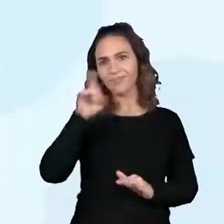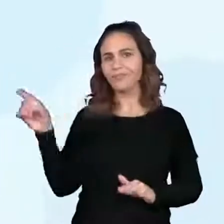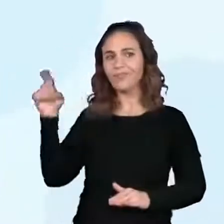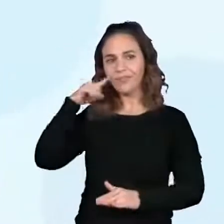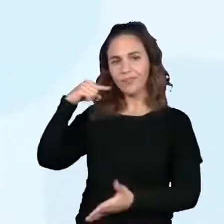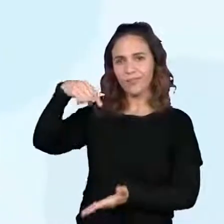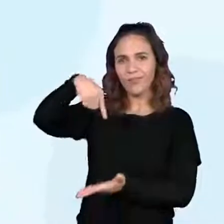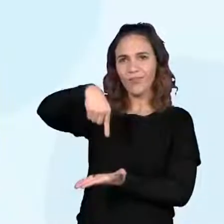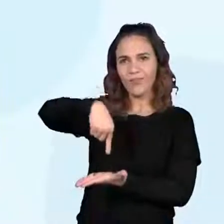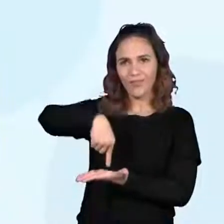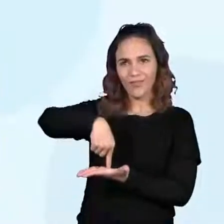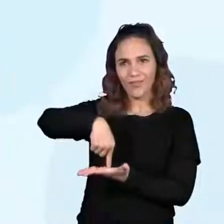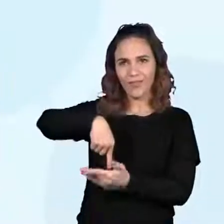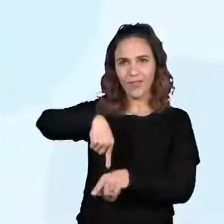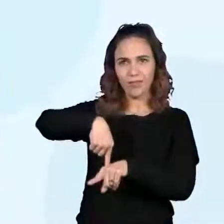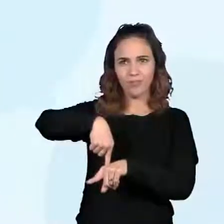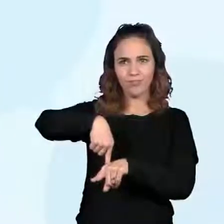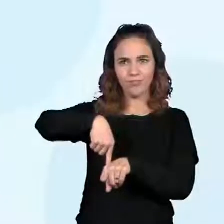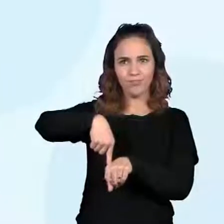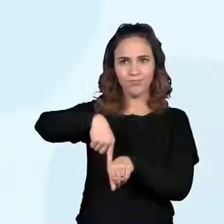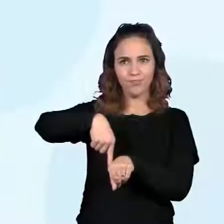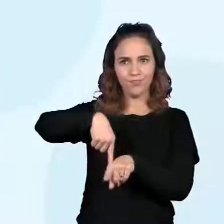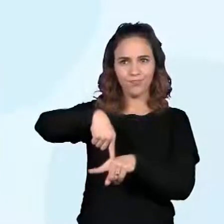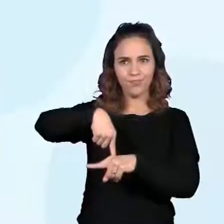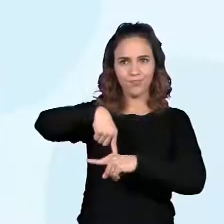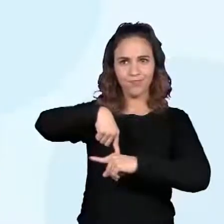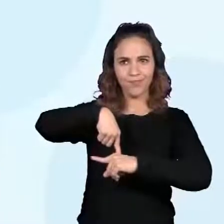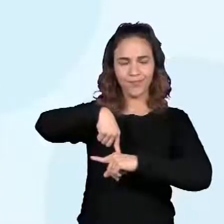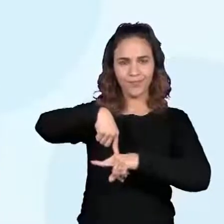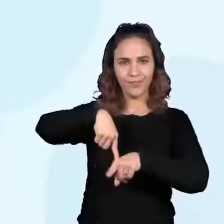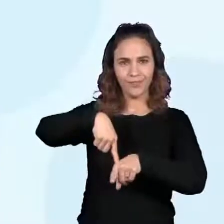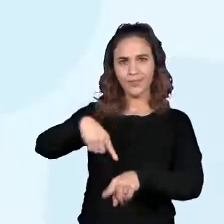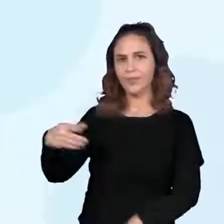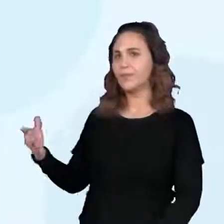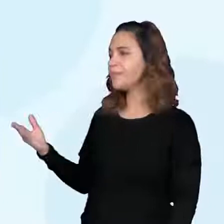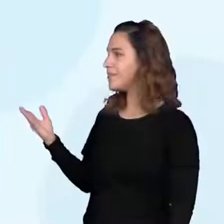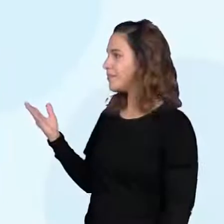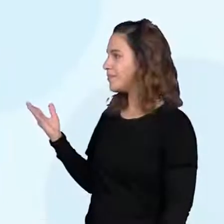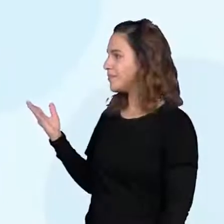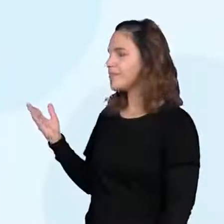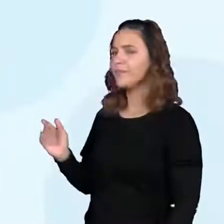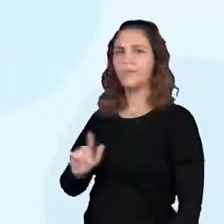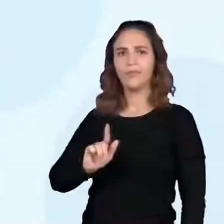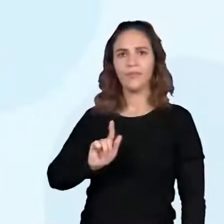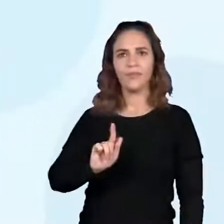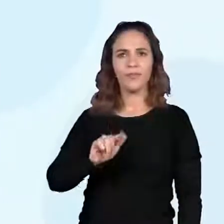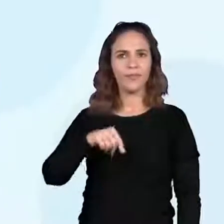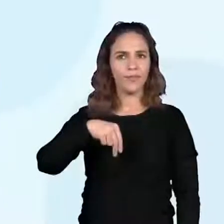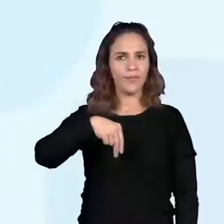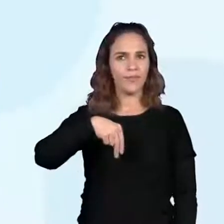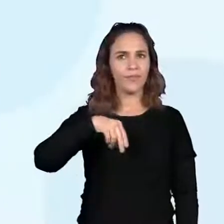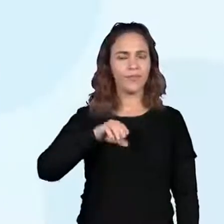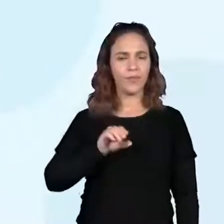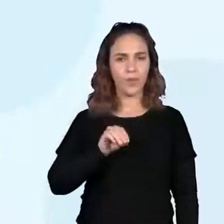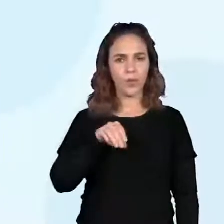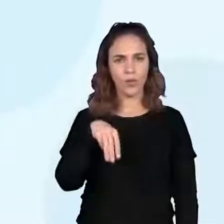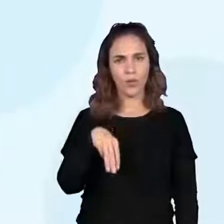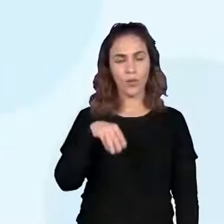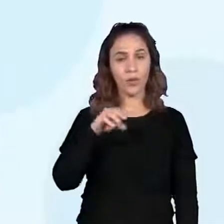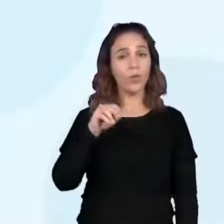que é esse instrumento bem antigo aí, inventado, para poder observar a posição